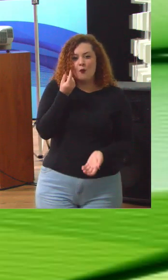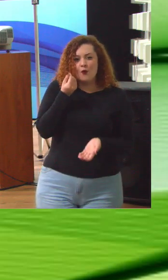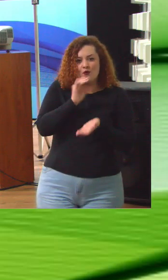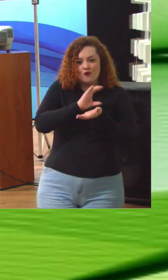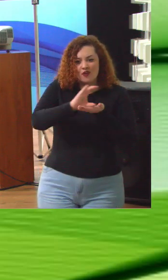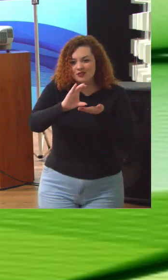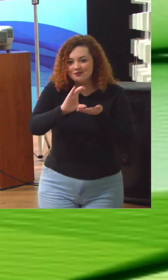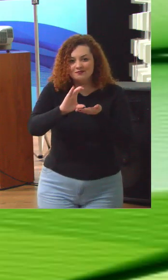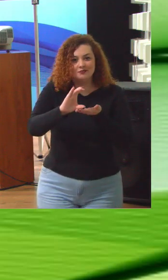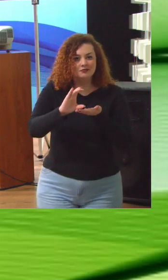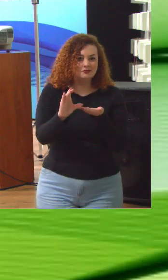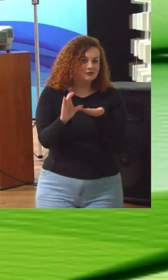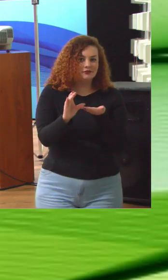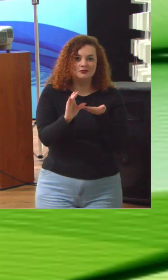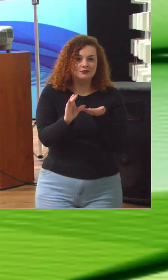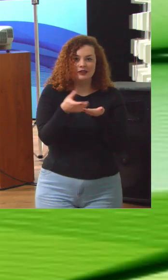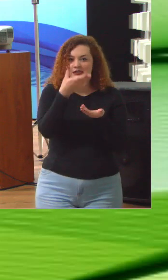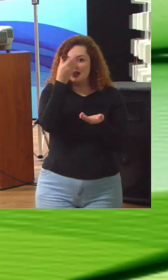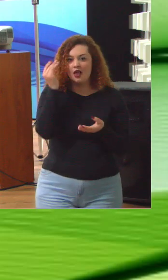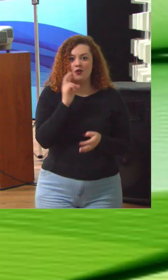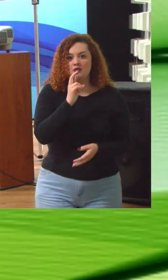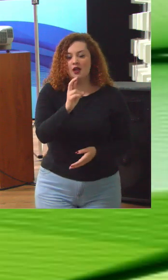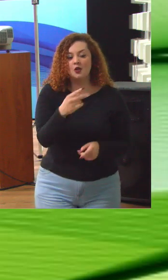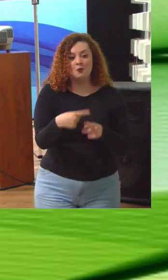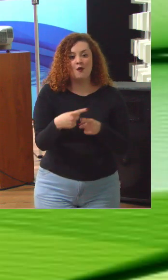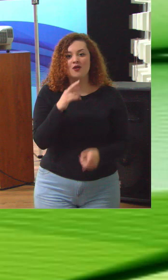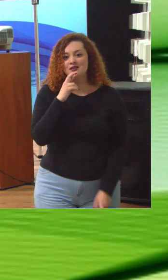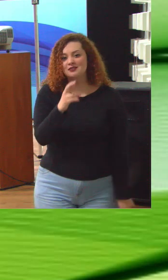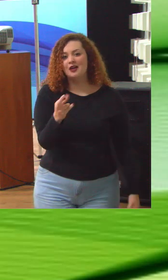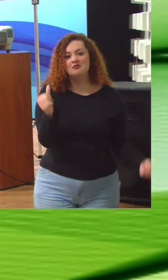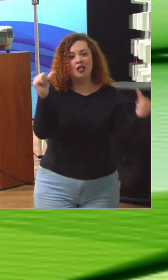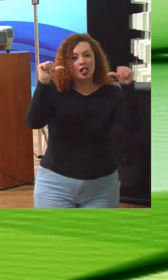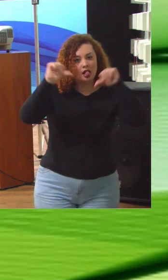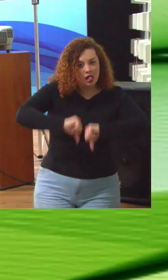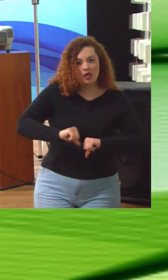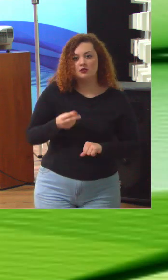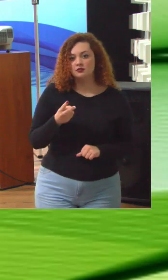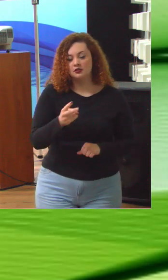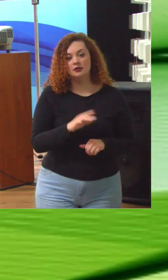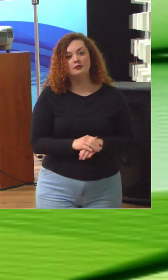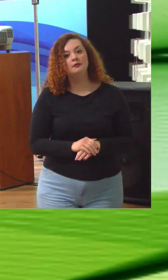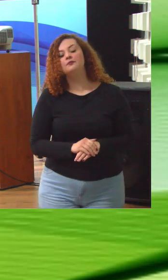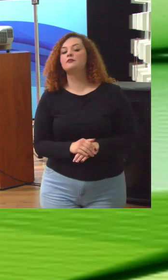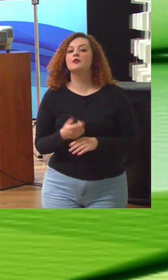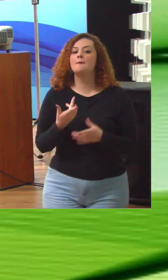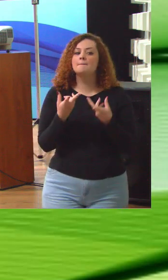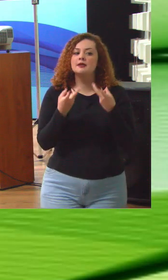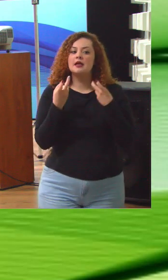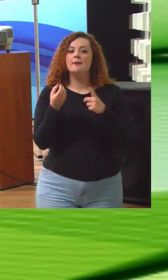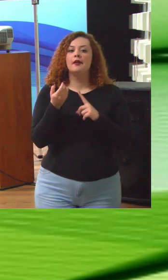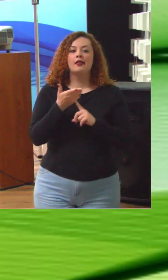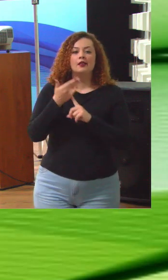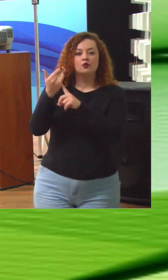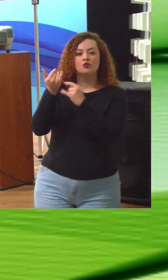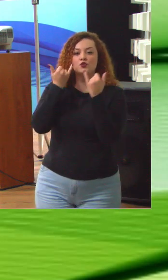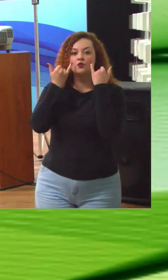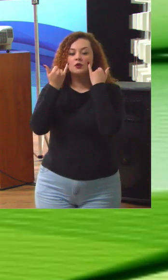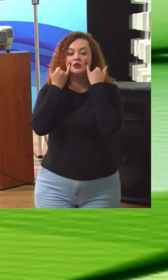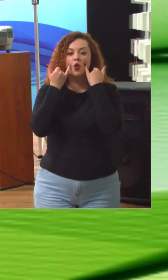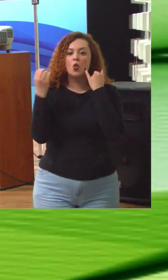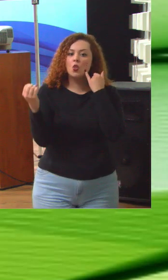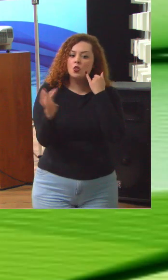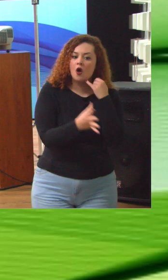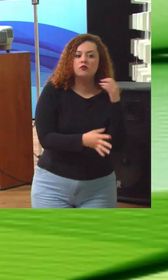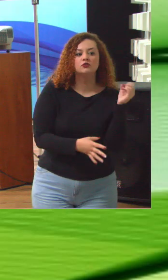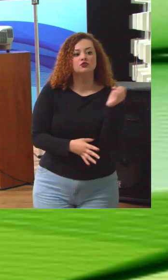resto os nossos resultados sempre serão inferiores quando nós olhamos para a tecnologia da informação novas